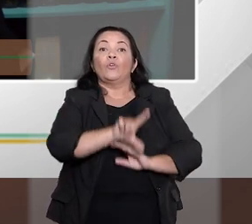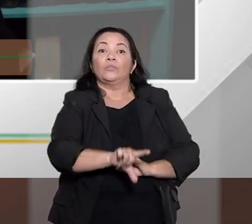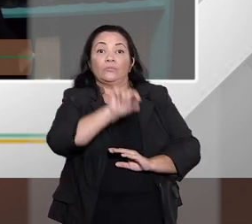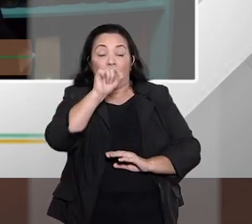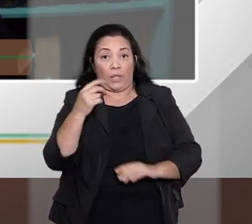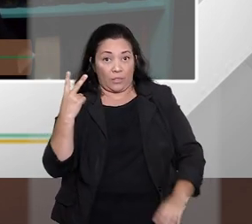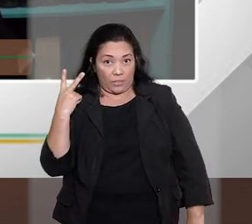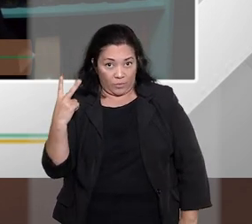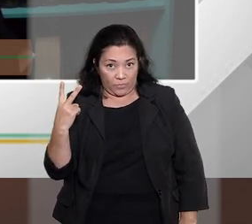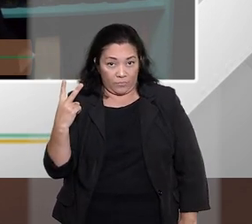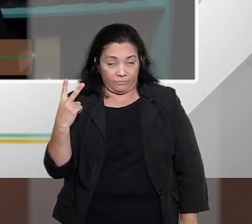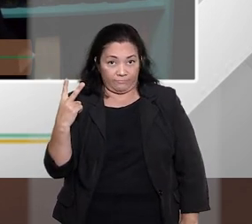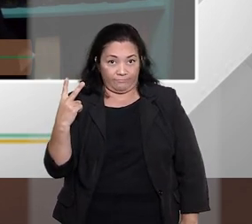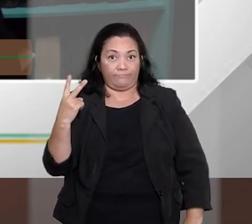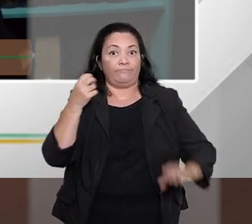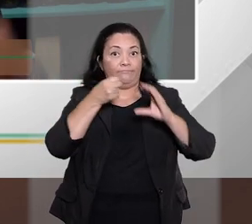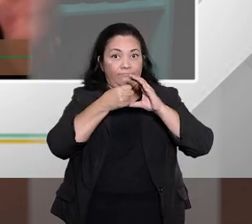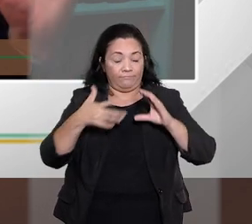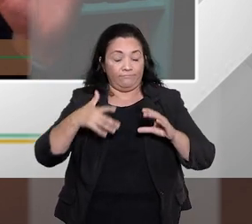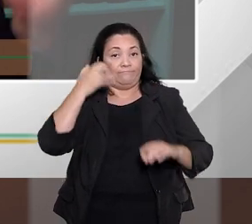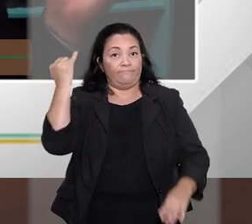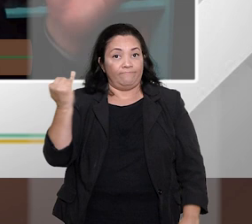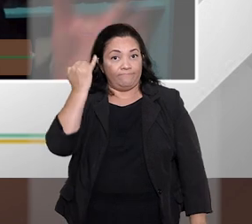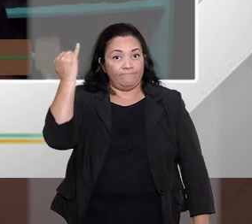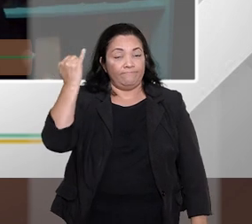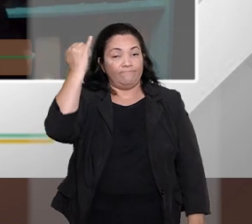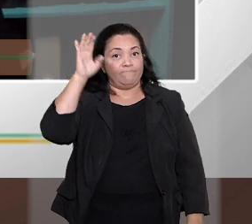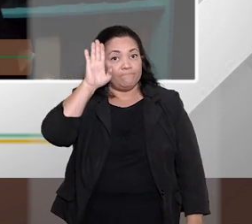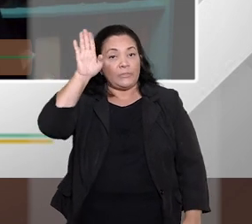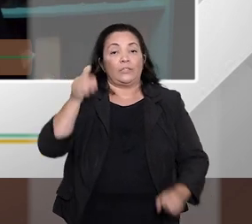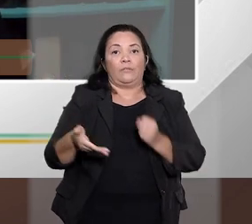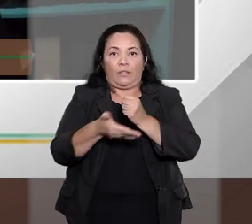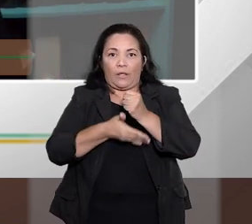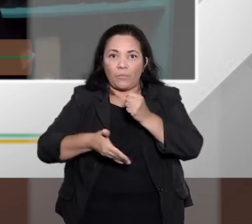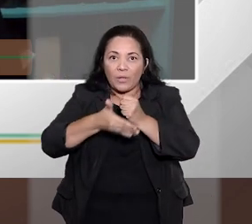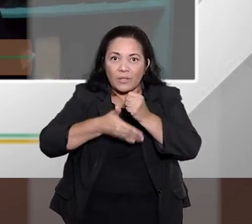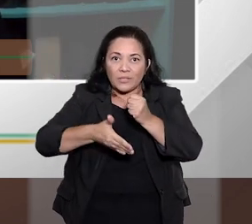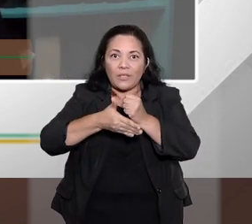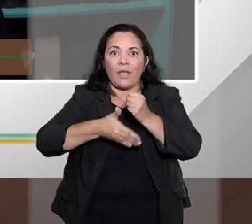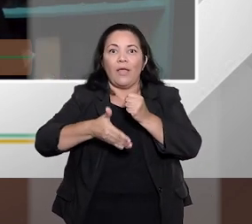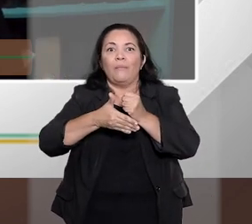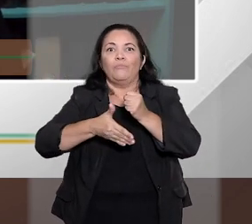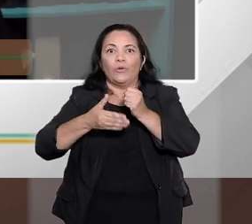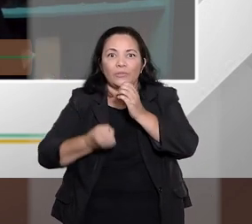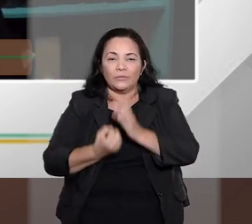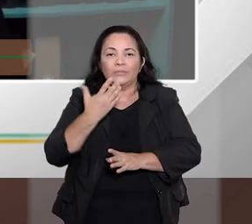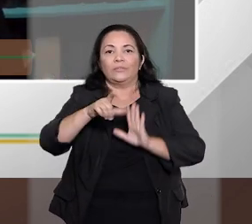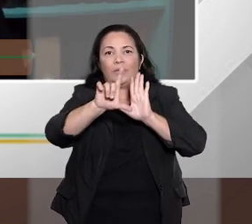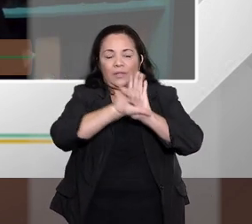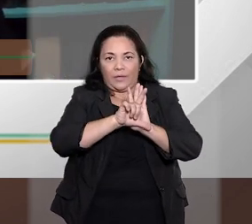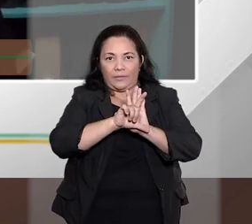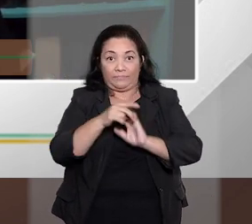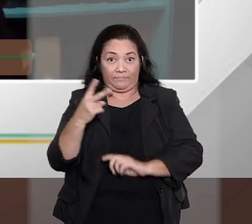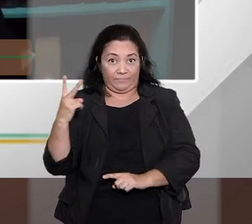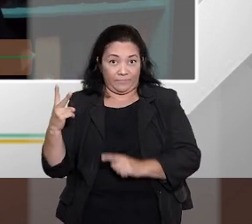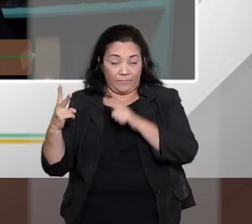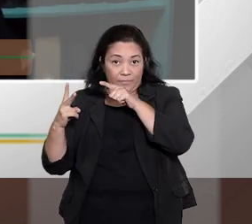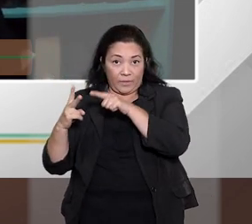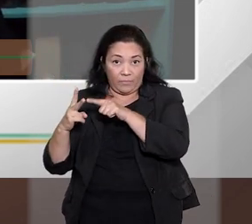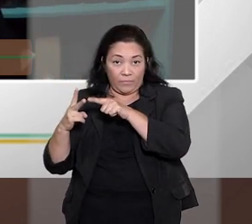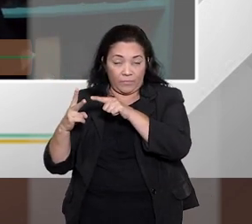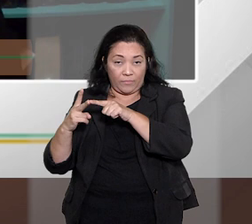dois aspectos que são essenciais, que são principiológicos, que estão na estrutura da lei. Então, em primeiro lugar,